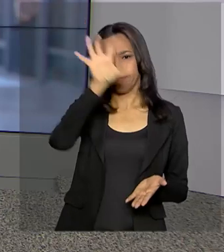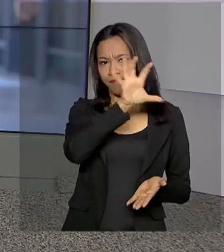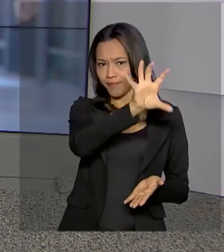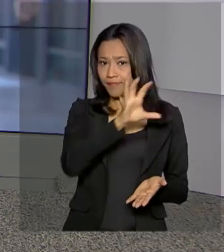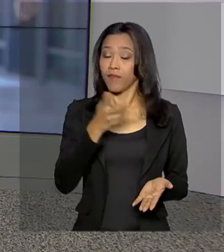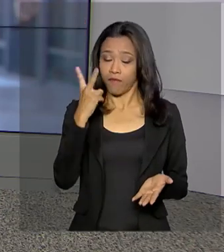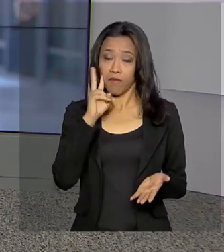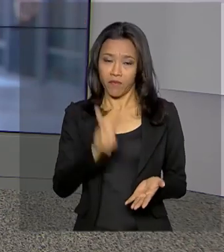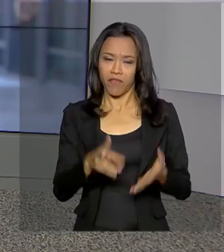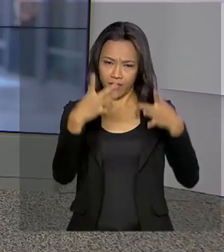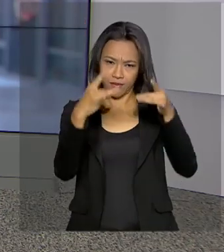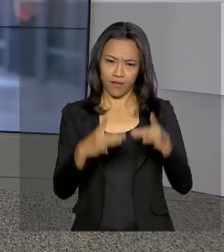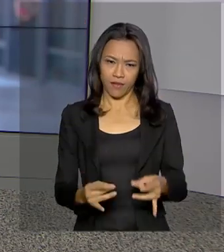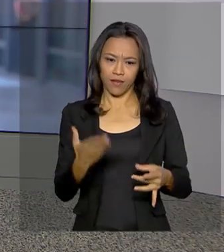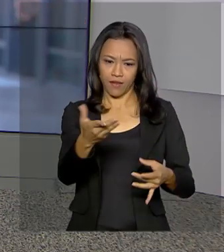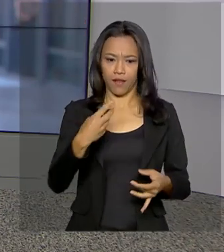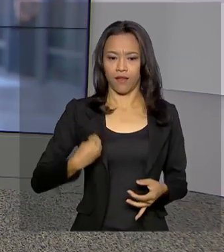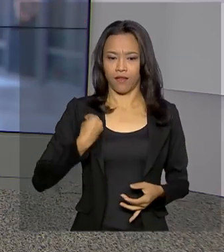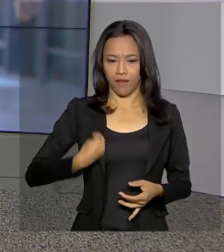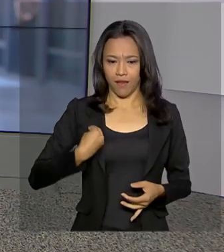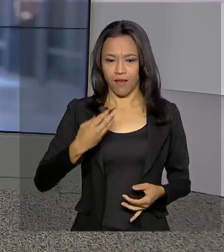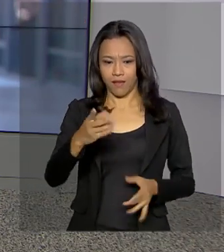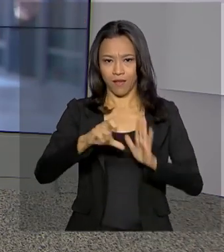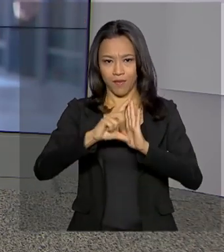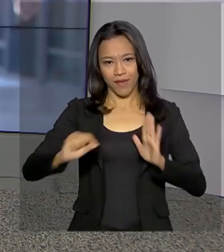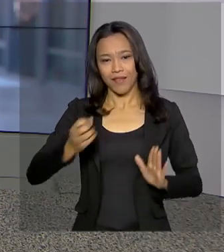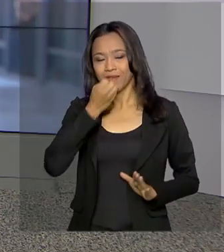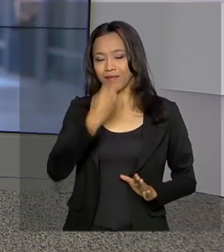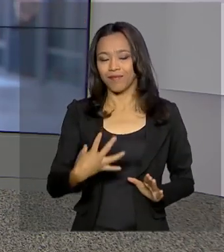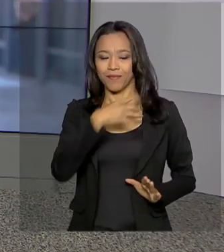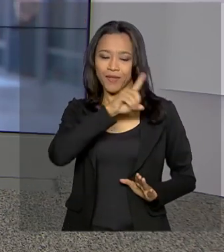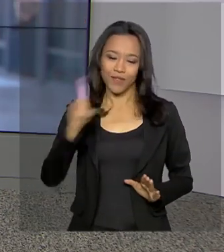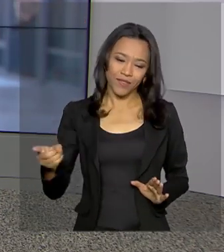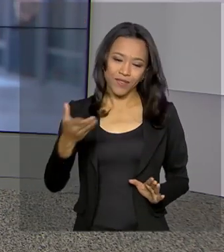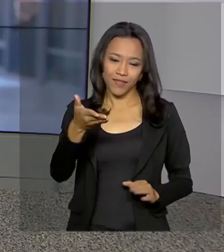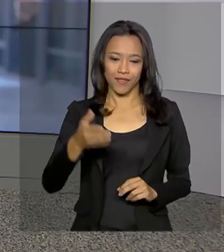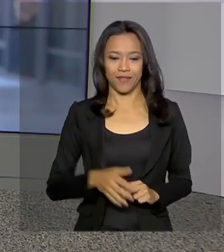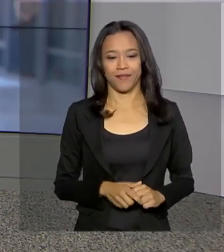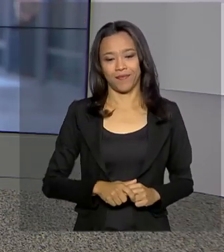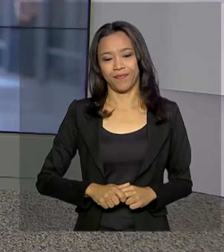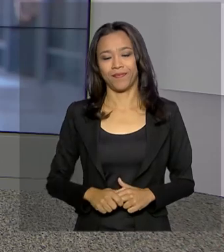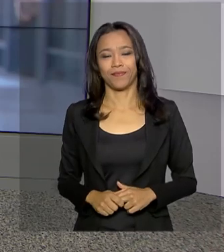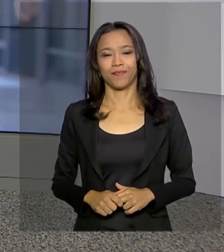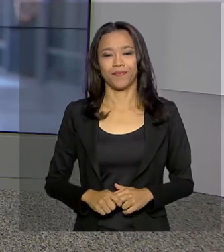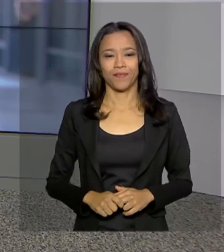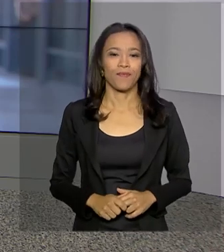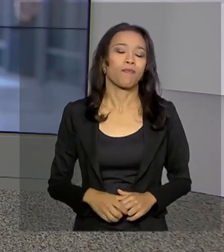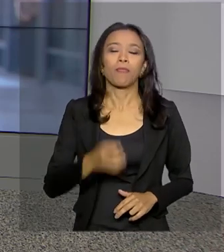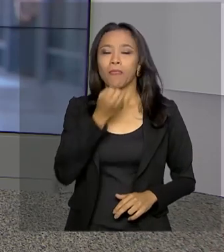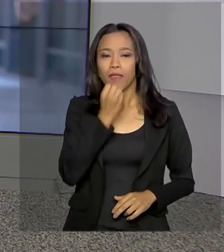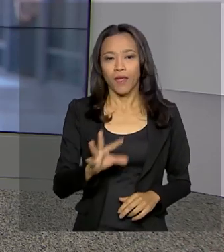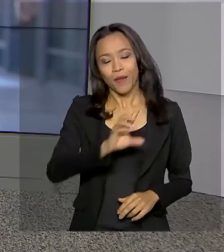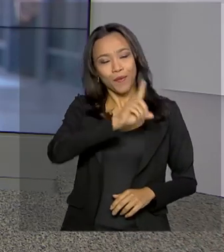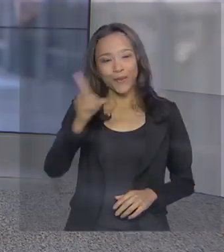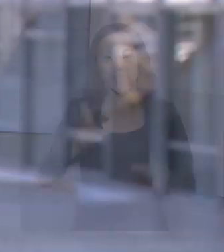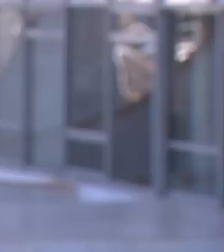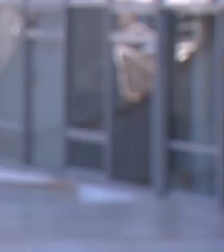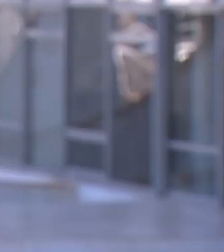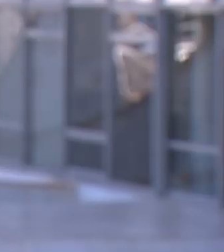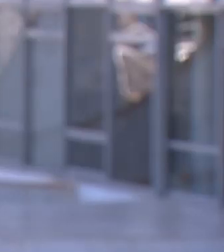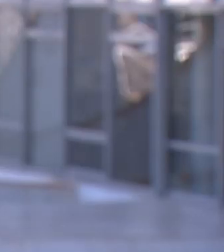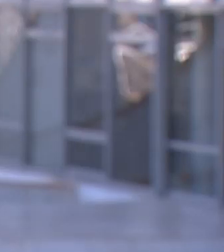repórter Gabriela Noronha. Ela está lá no Palácio do Planalto. Bom dia, Gabriela. Bom dia, Carla. Bom dia a todos.